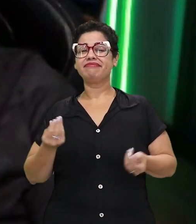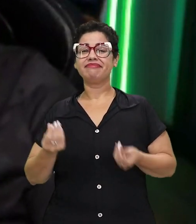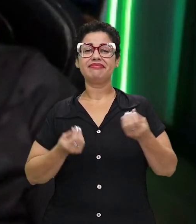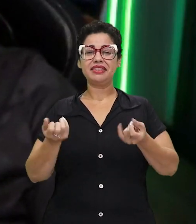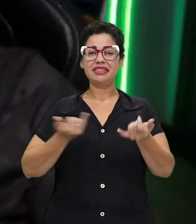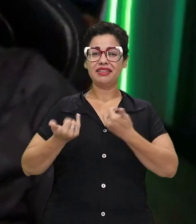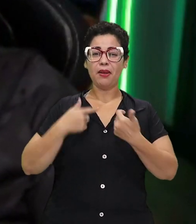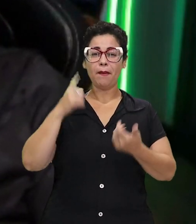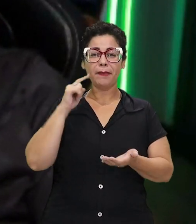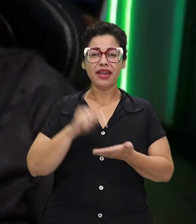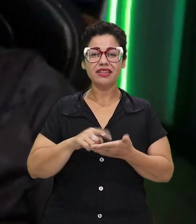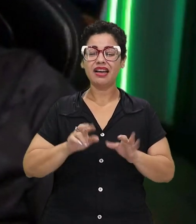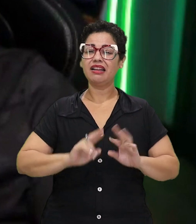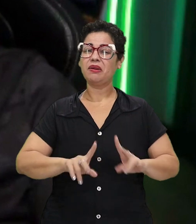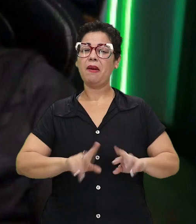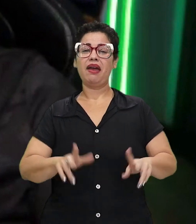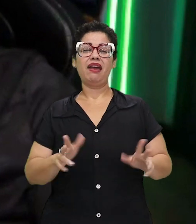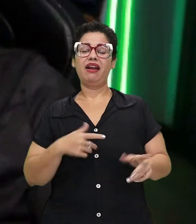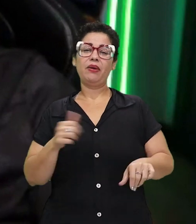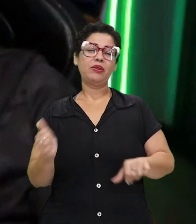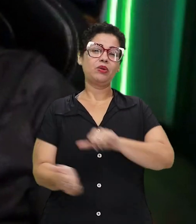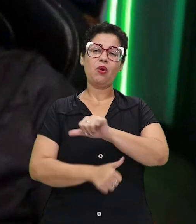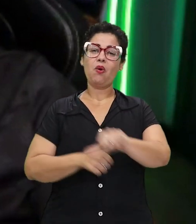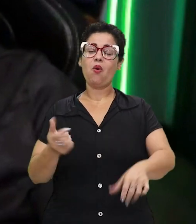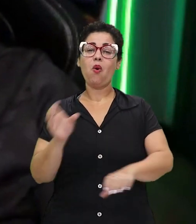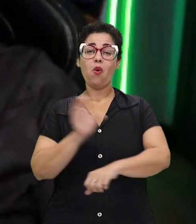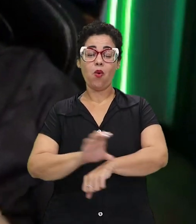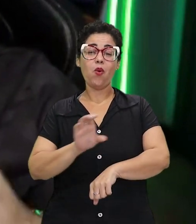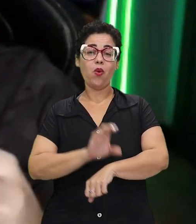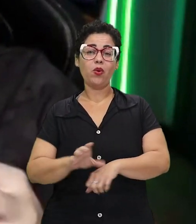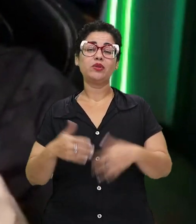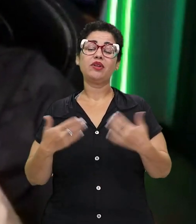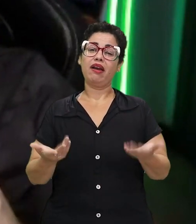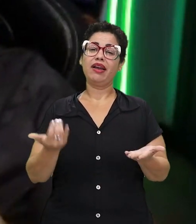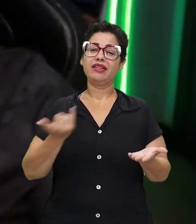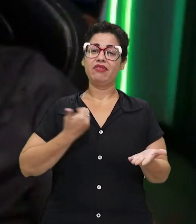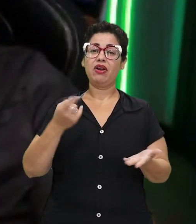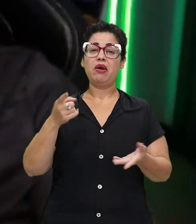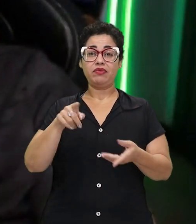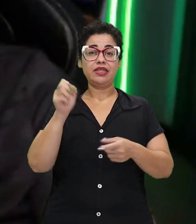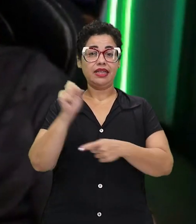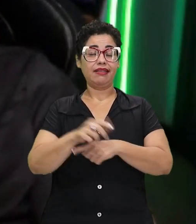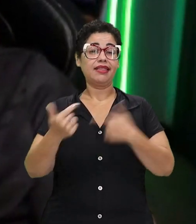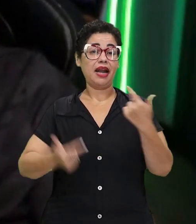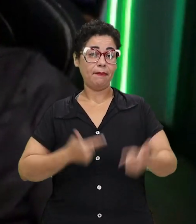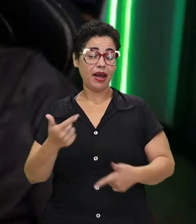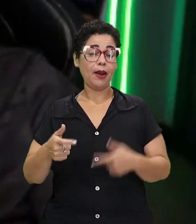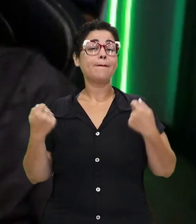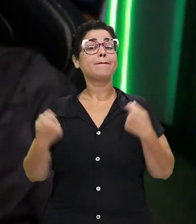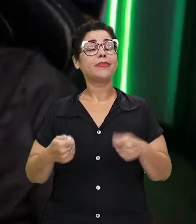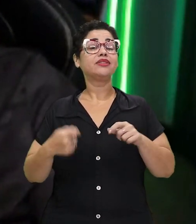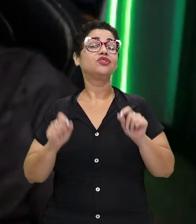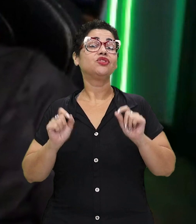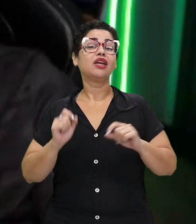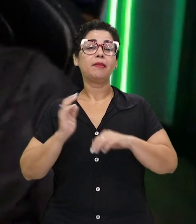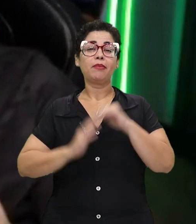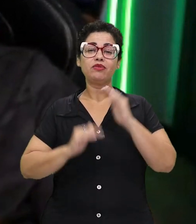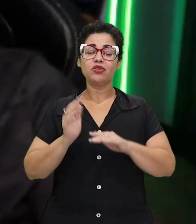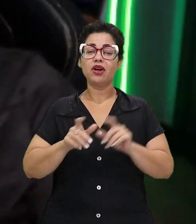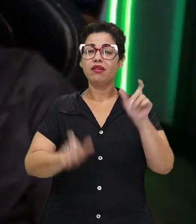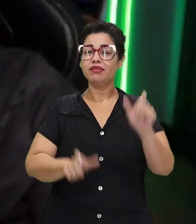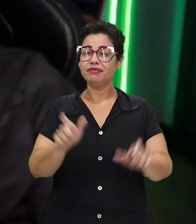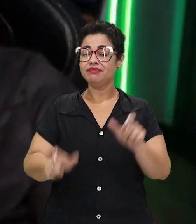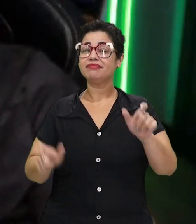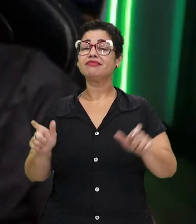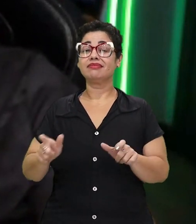falava que ia ser. Eles falavam que, pô, no mercado de trabalho faltavam muitas pessoas,